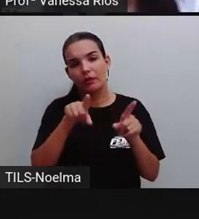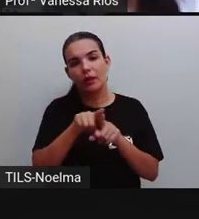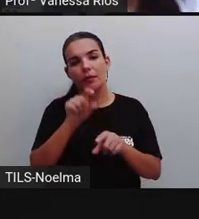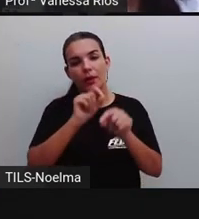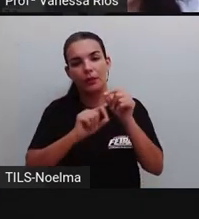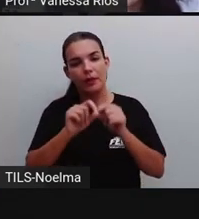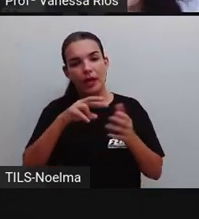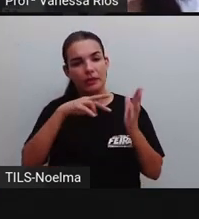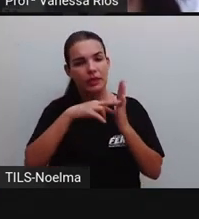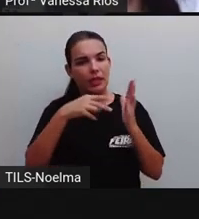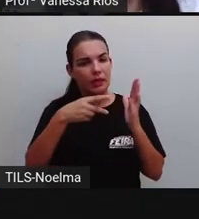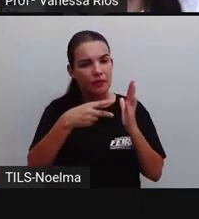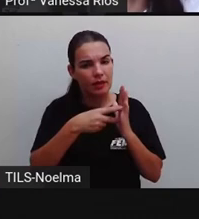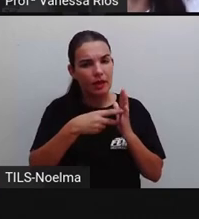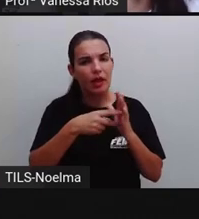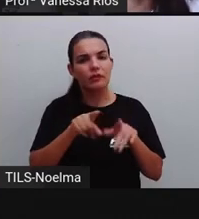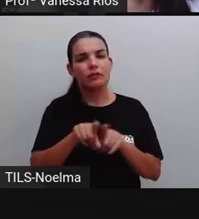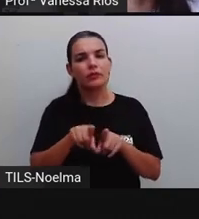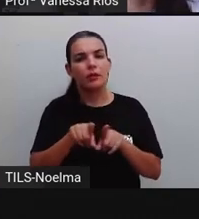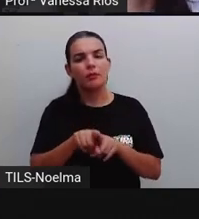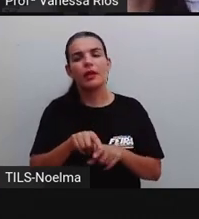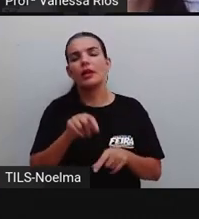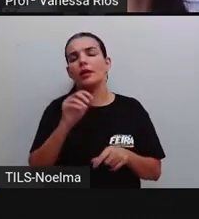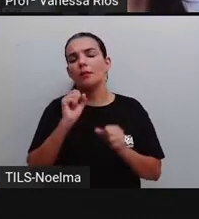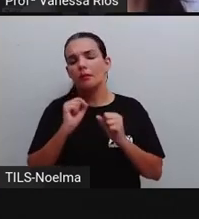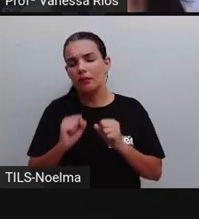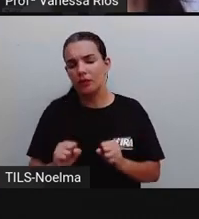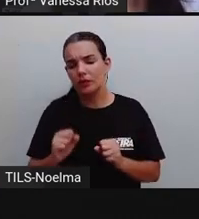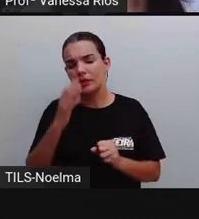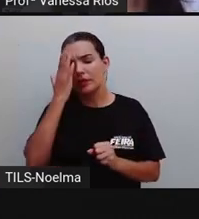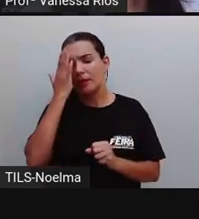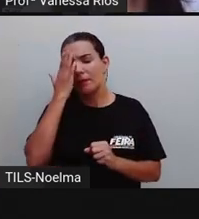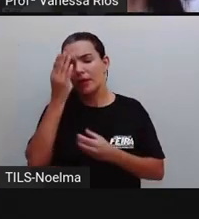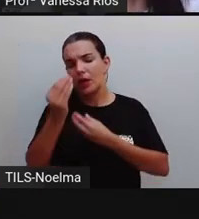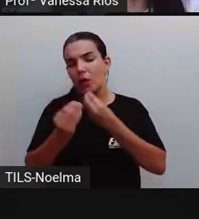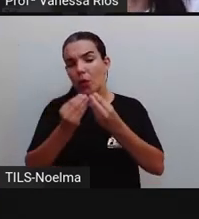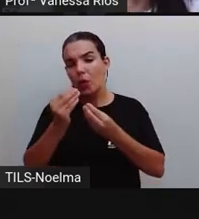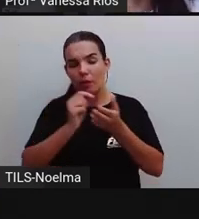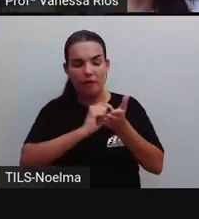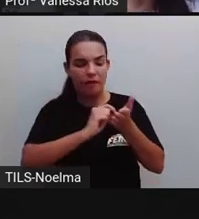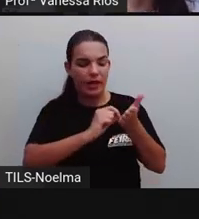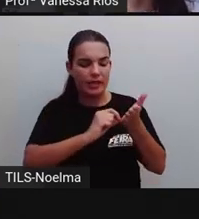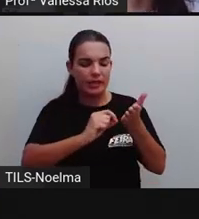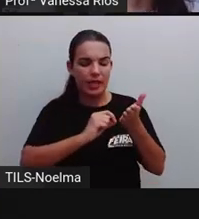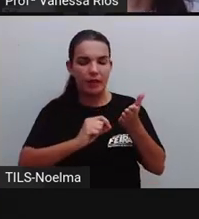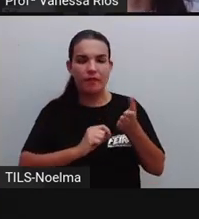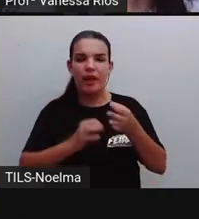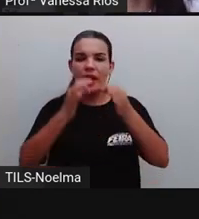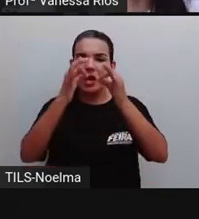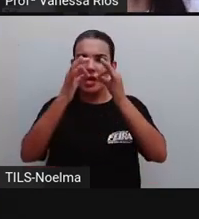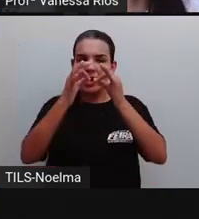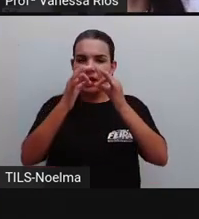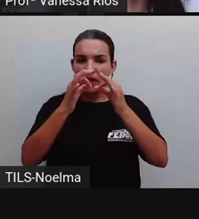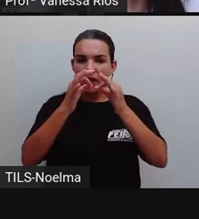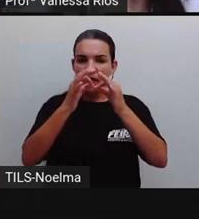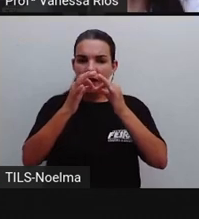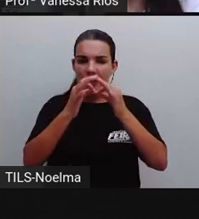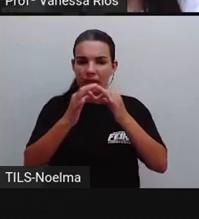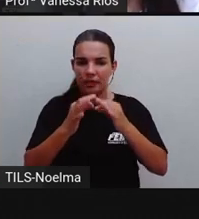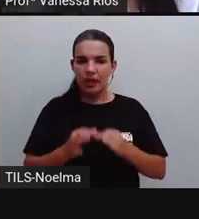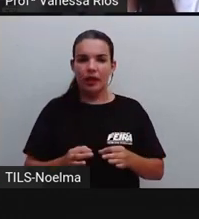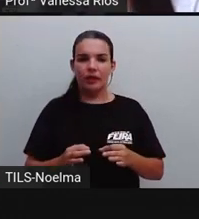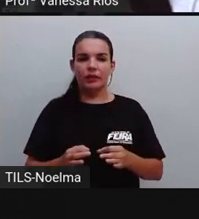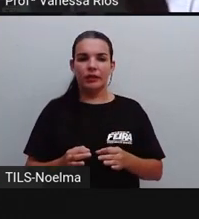informar o significado, de me informar o conceito de determinada palavra, ele também vai me ajudar a observar